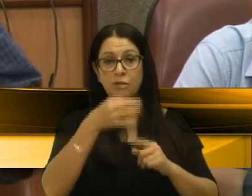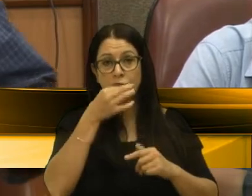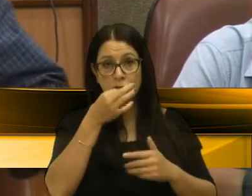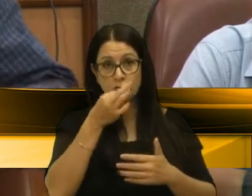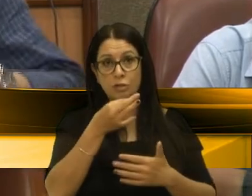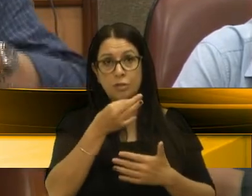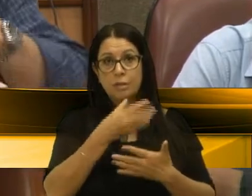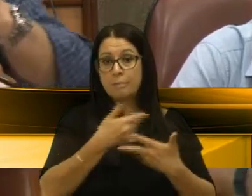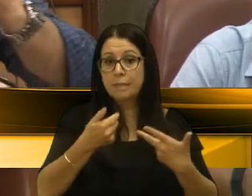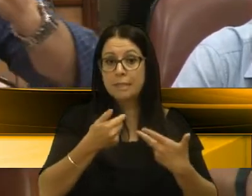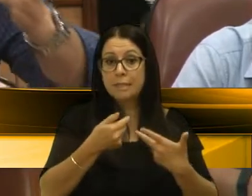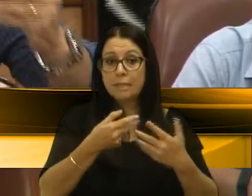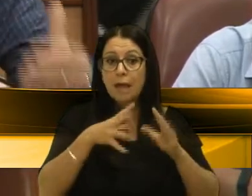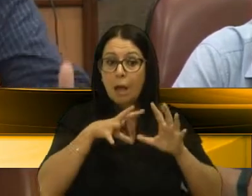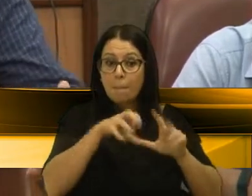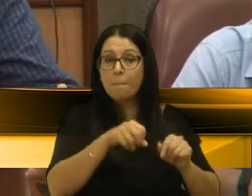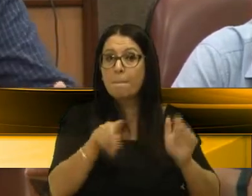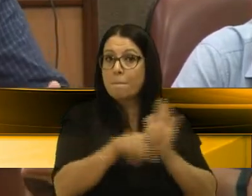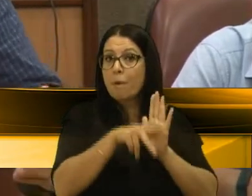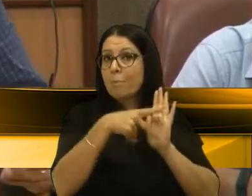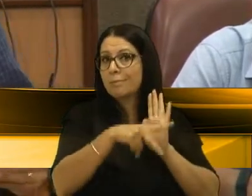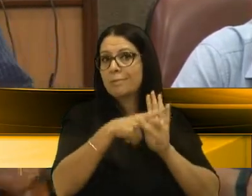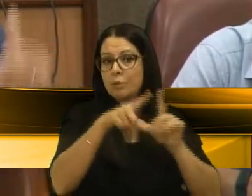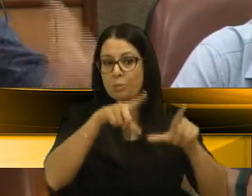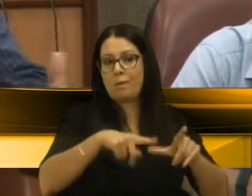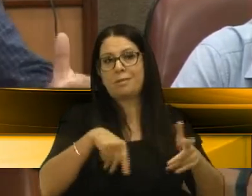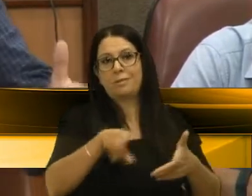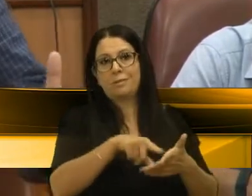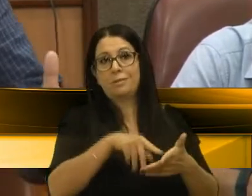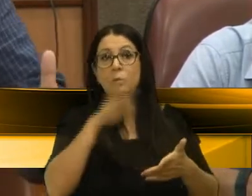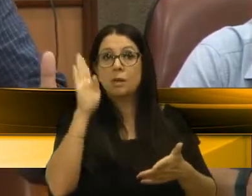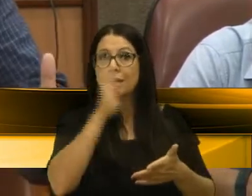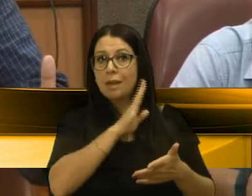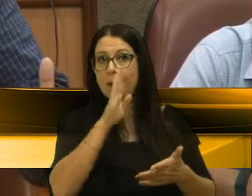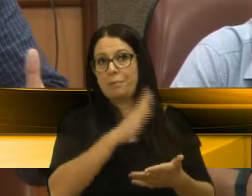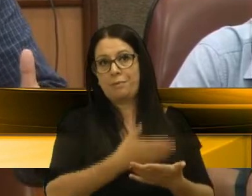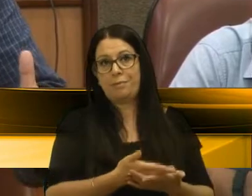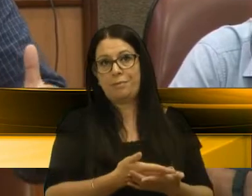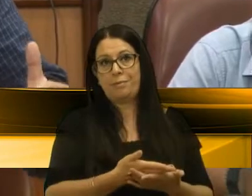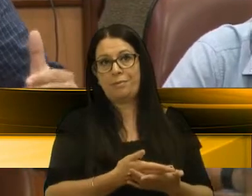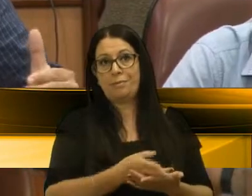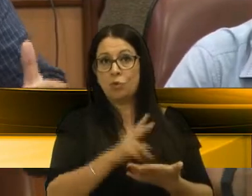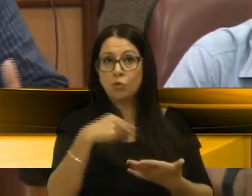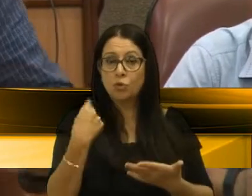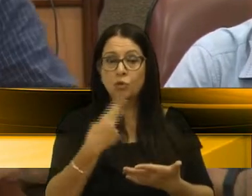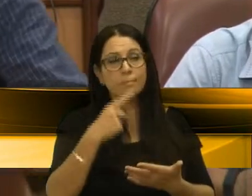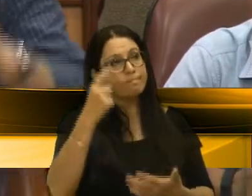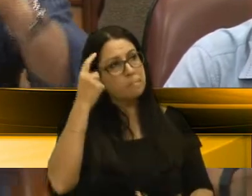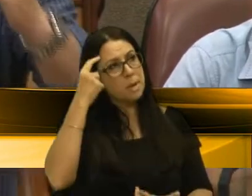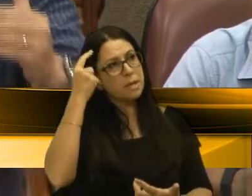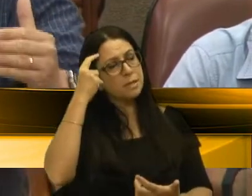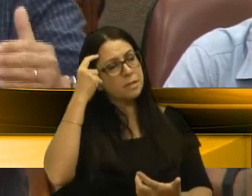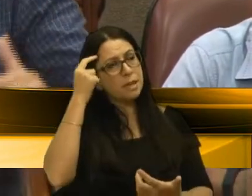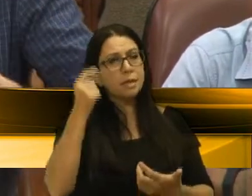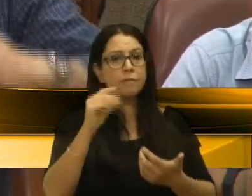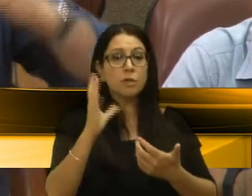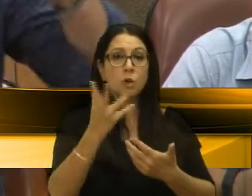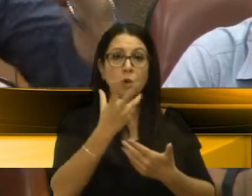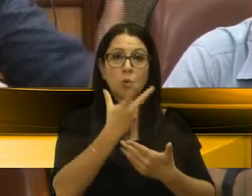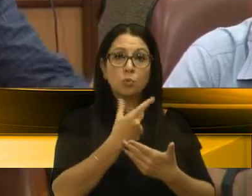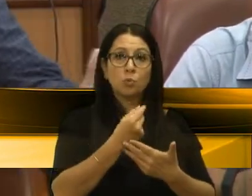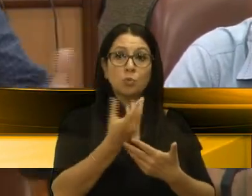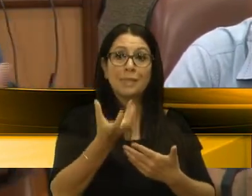precisa se apropriar do espaço rapidamente. se nós formos pensar em fazer tudo o que se